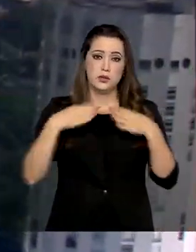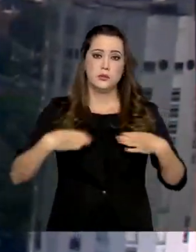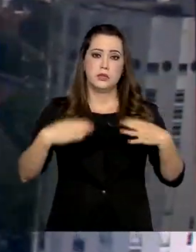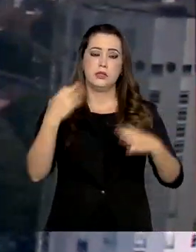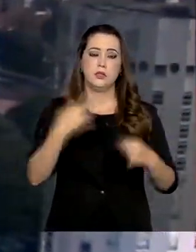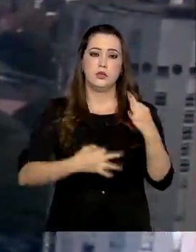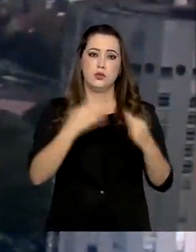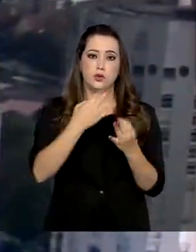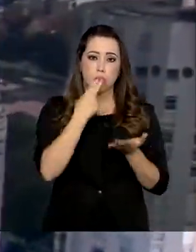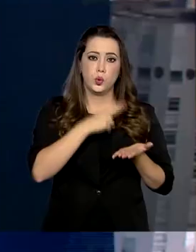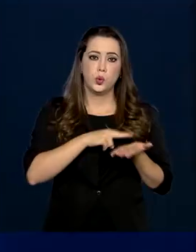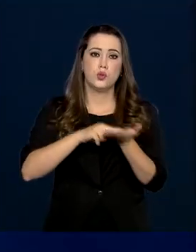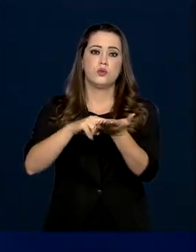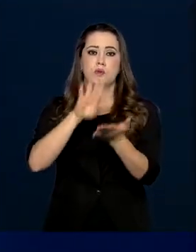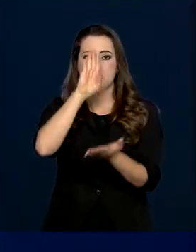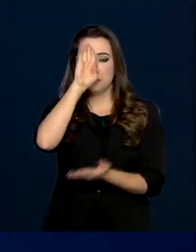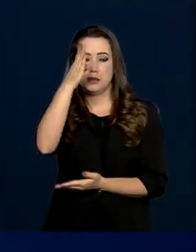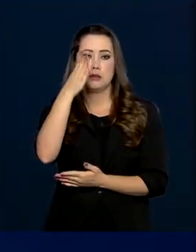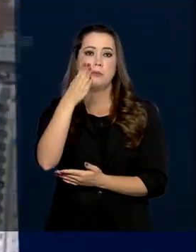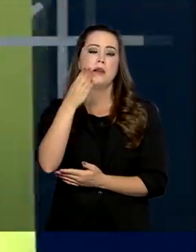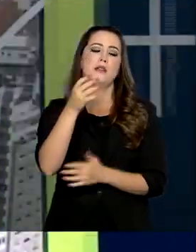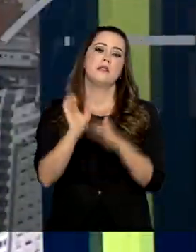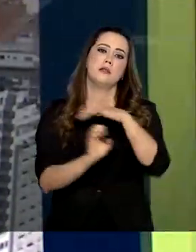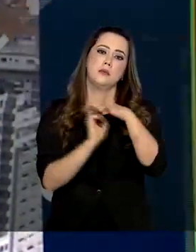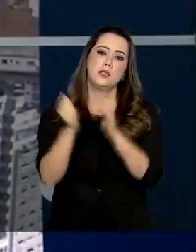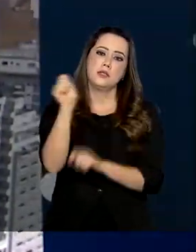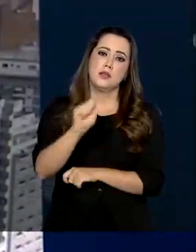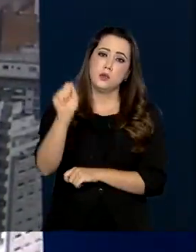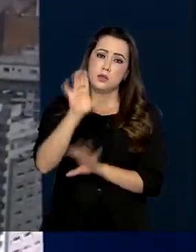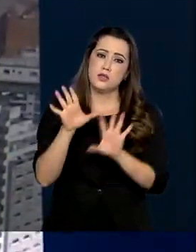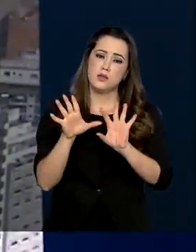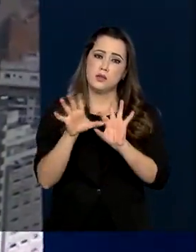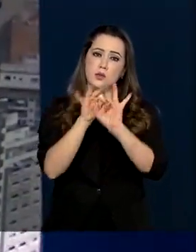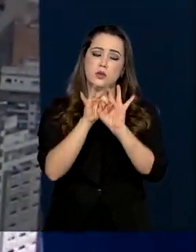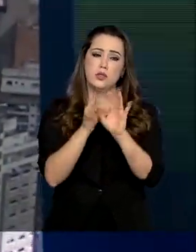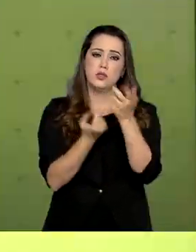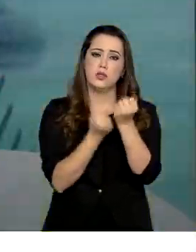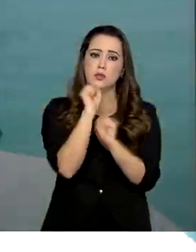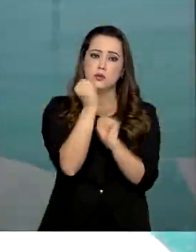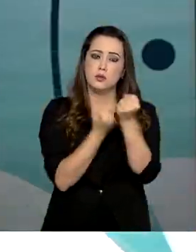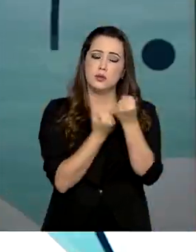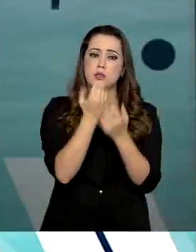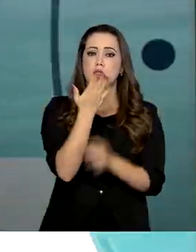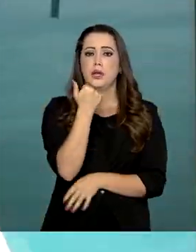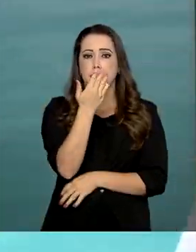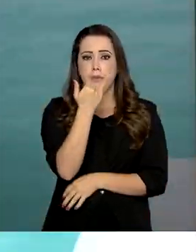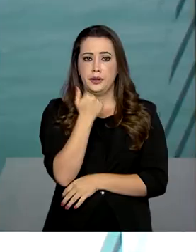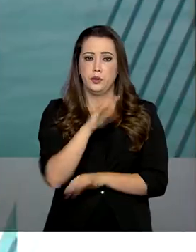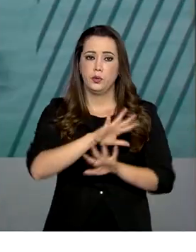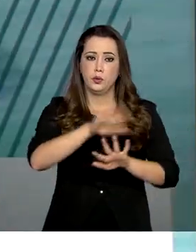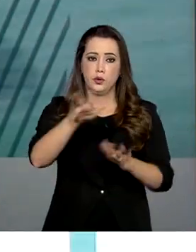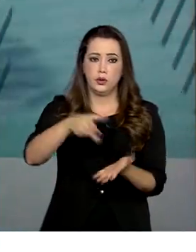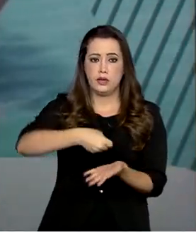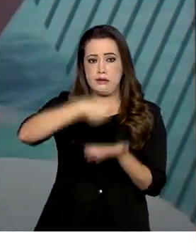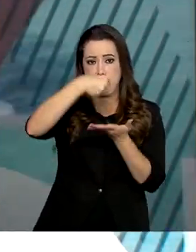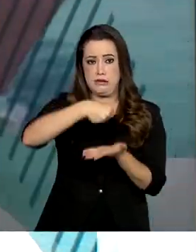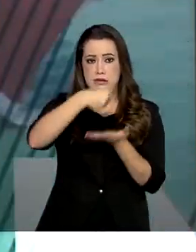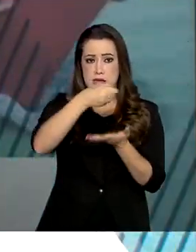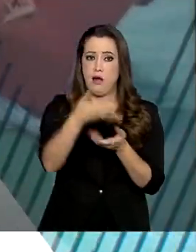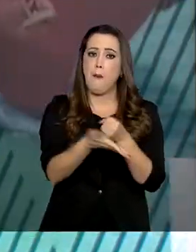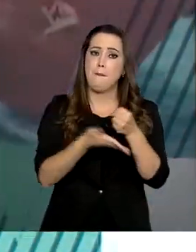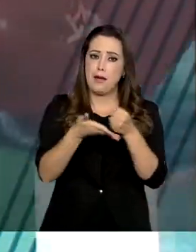notificou as principais empresas e associações ligadas à produção e distribuição de alimentos da cesta básica.